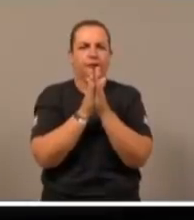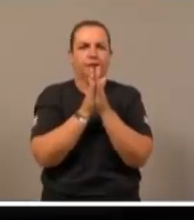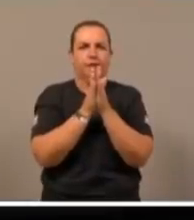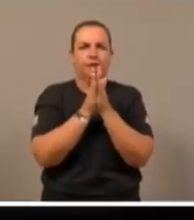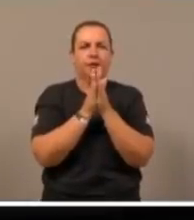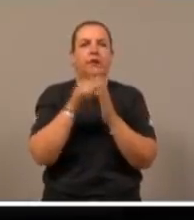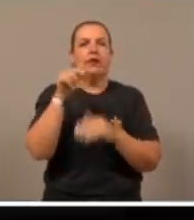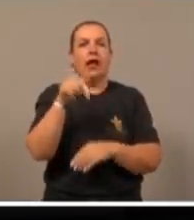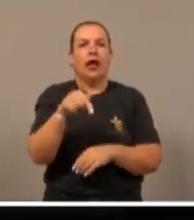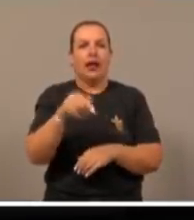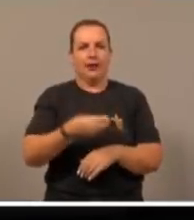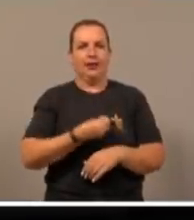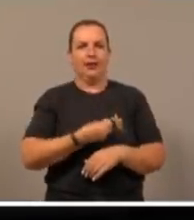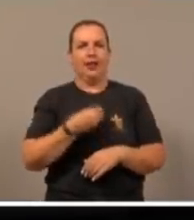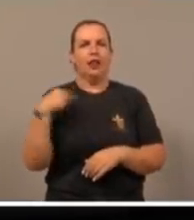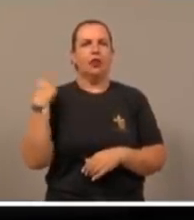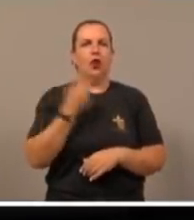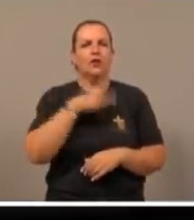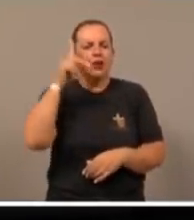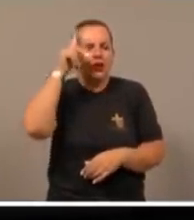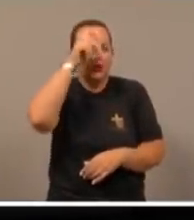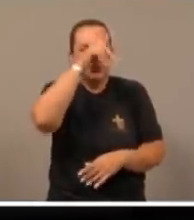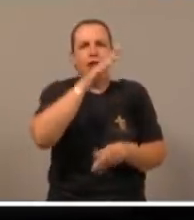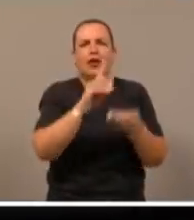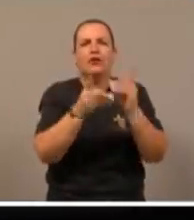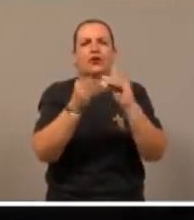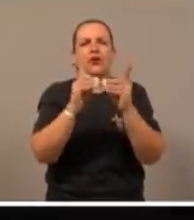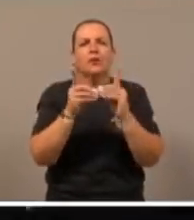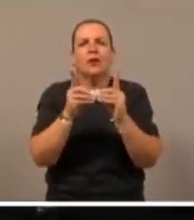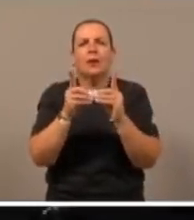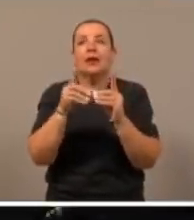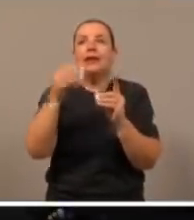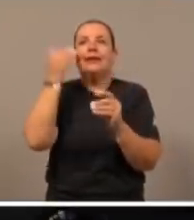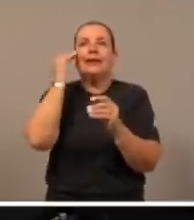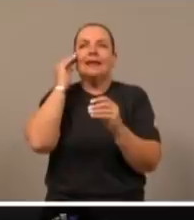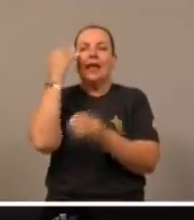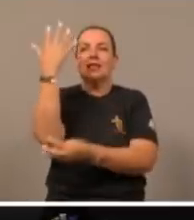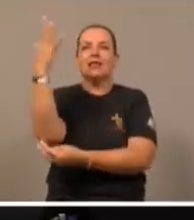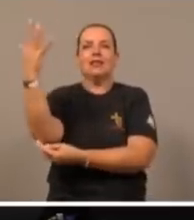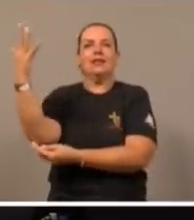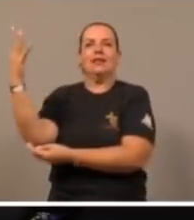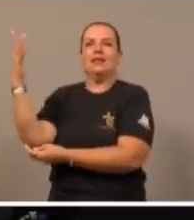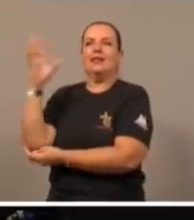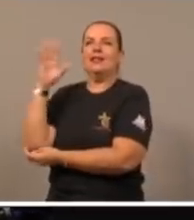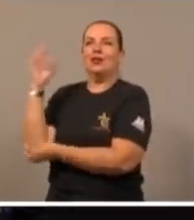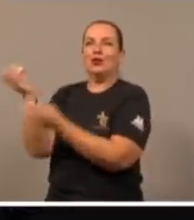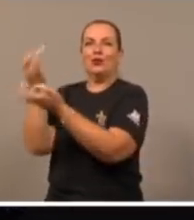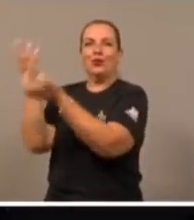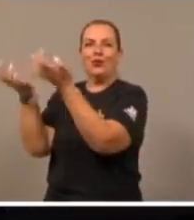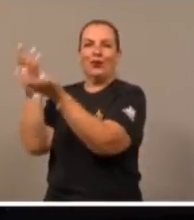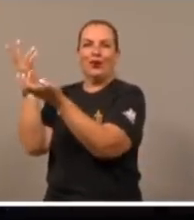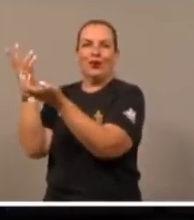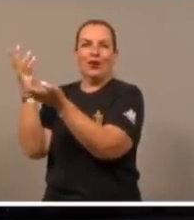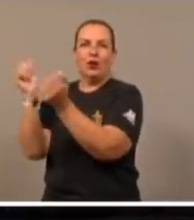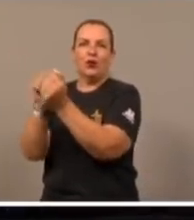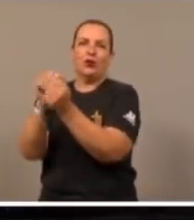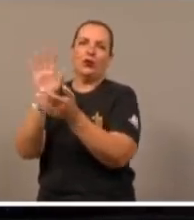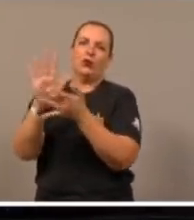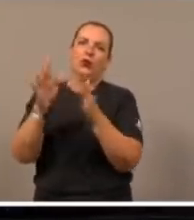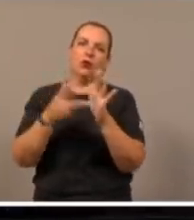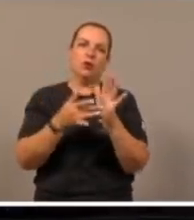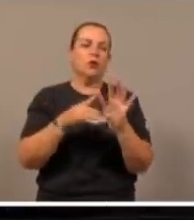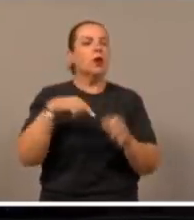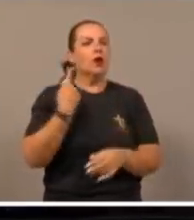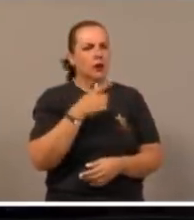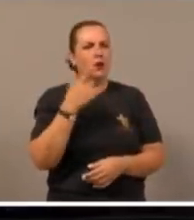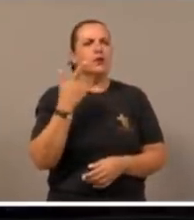aqui está a nossa dificuldade, nessa dinâmica da sarça ardente, nessa dinâmica com Jesus, nós temos uma